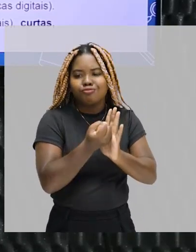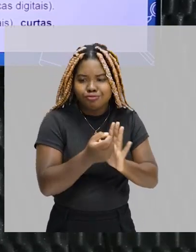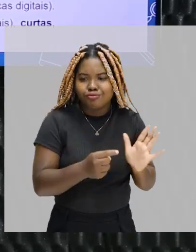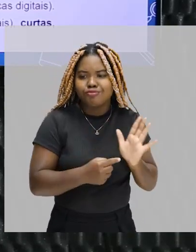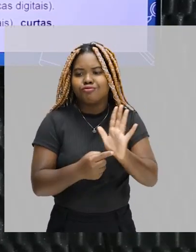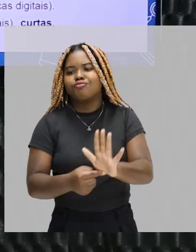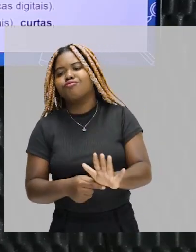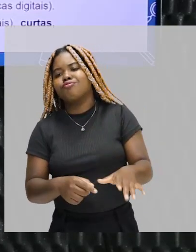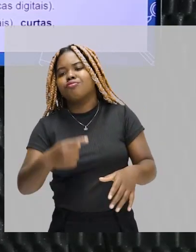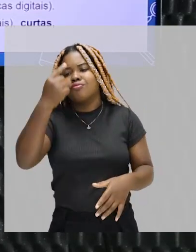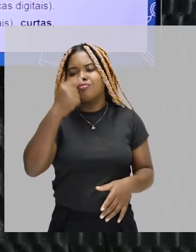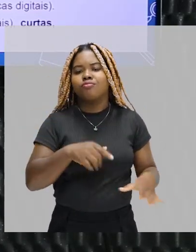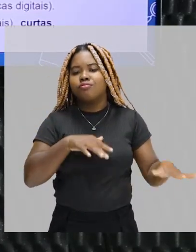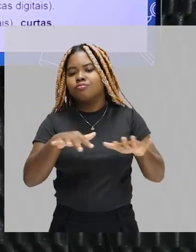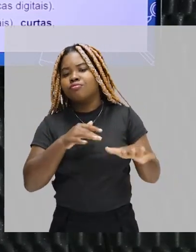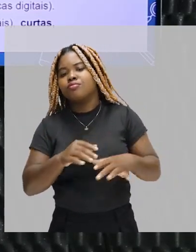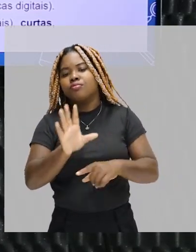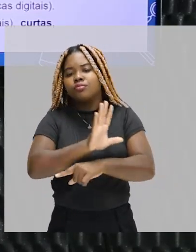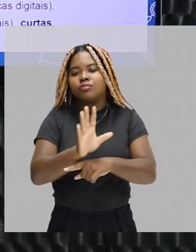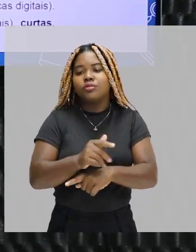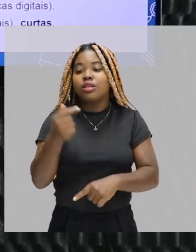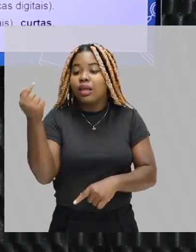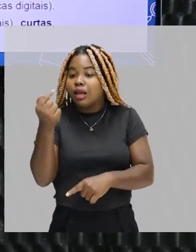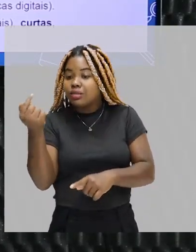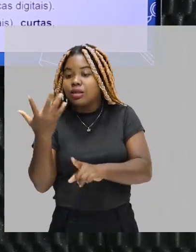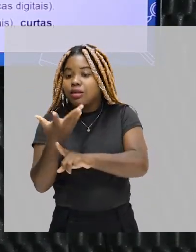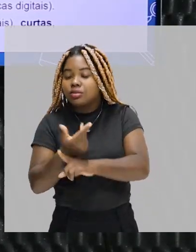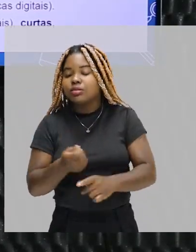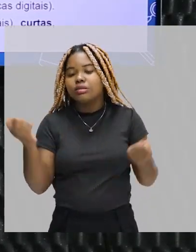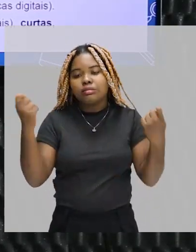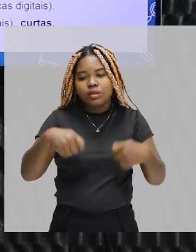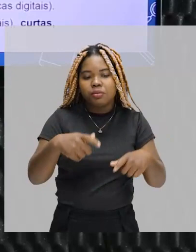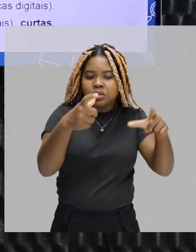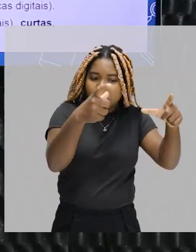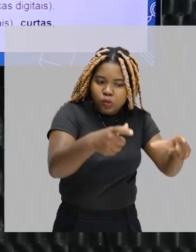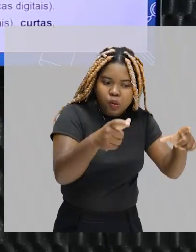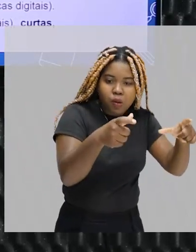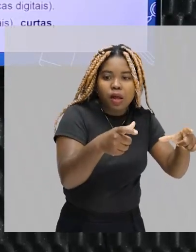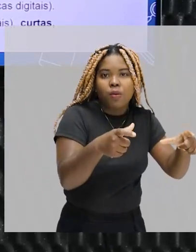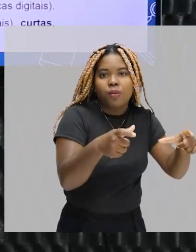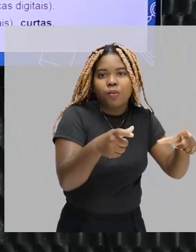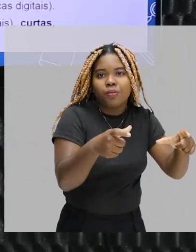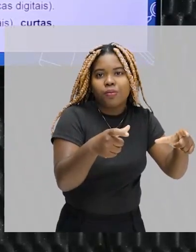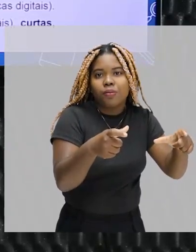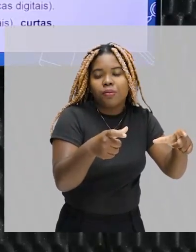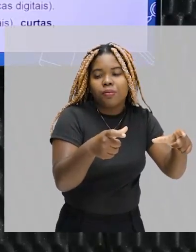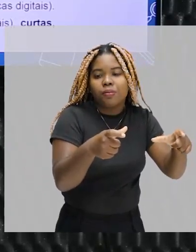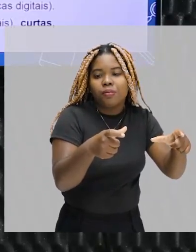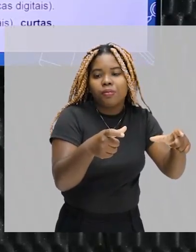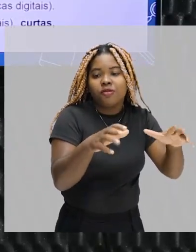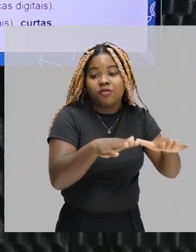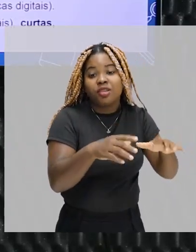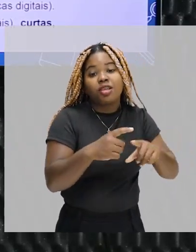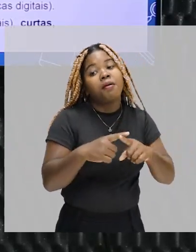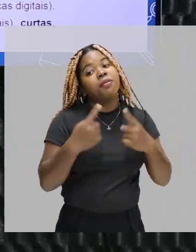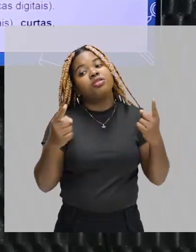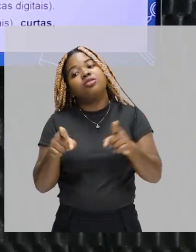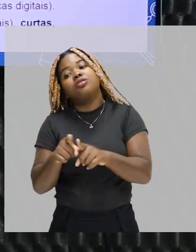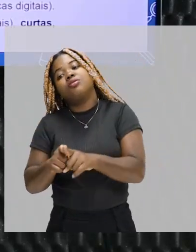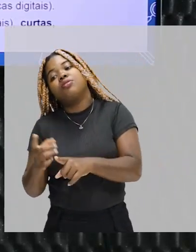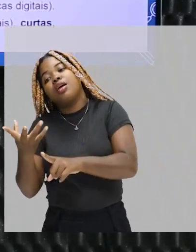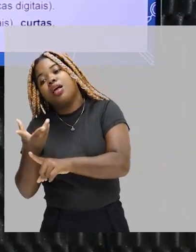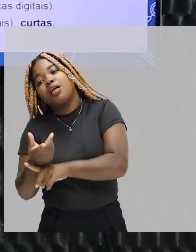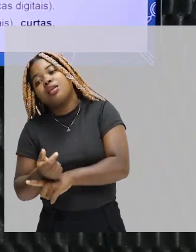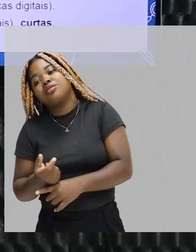imagens e movimentos e o cinema é considerado a sétima arte. O cinema pode ser o local físico, mas também pode ser a arte e a técnica